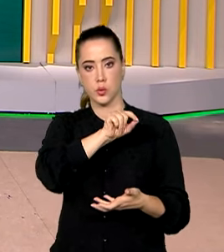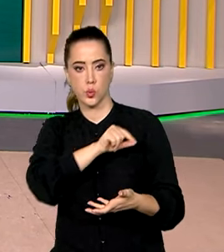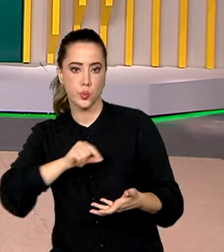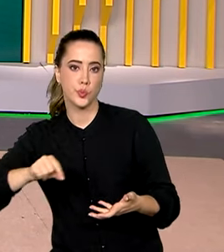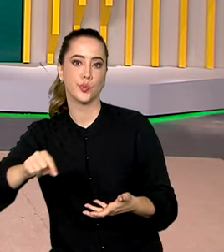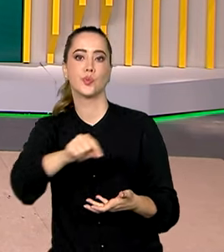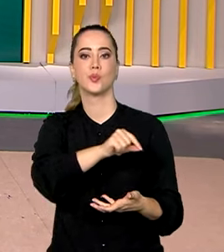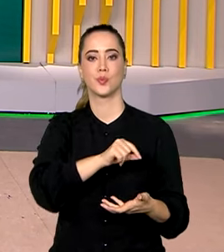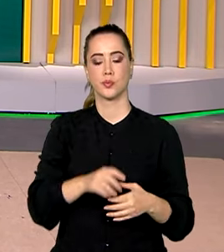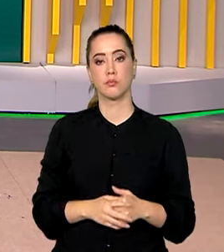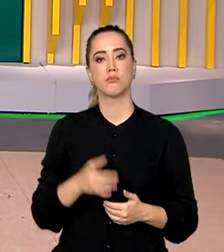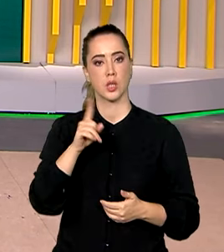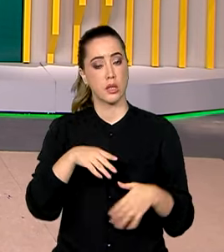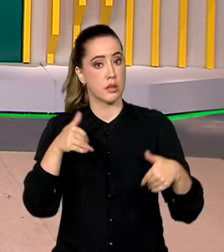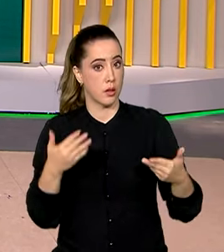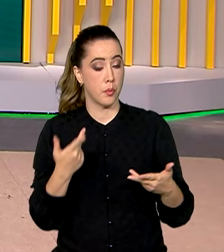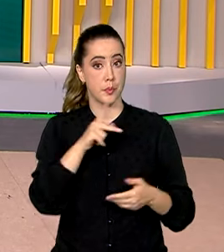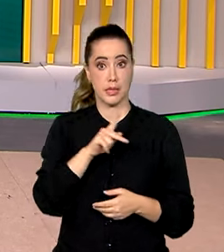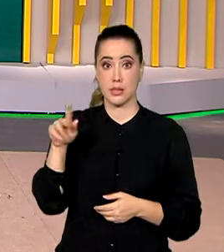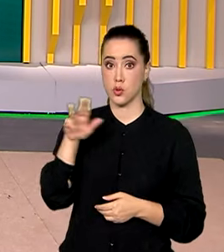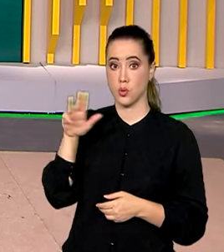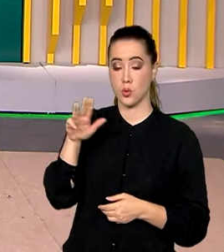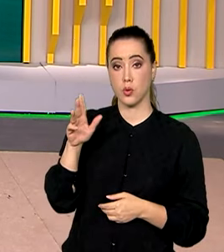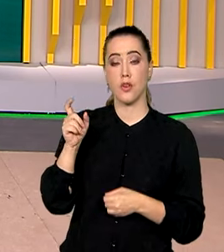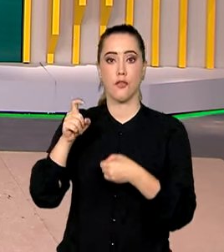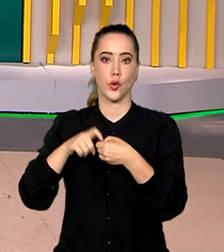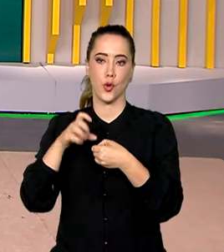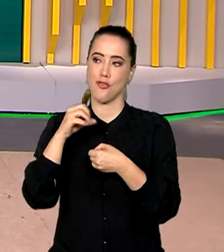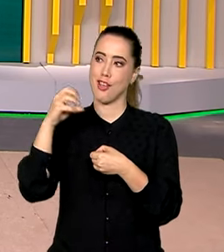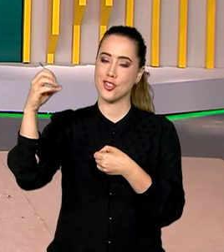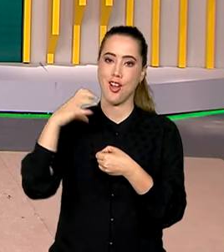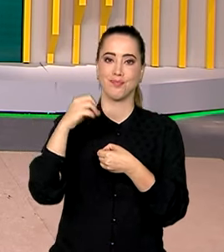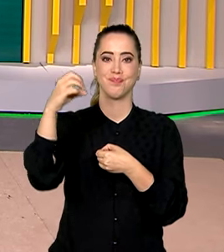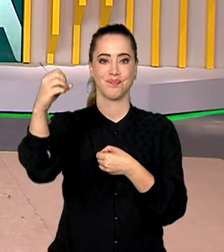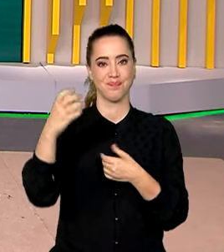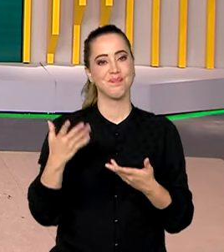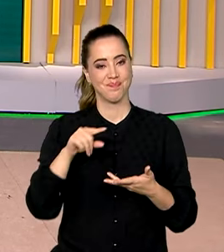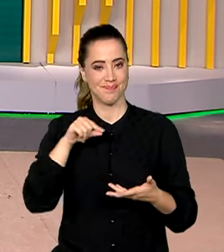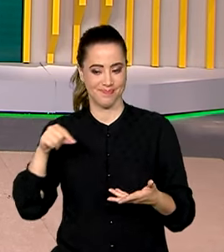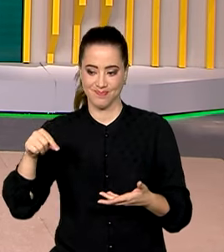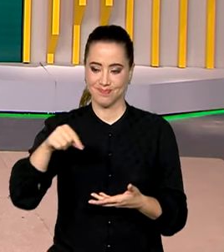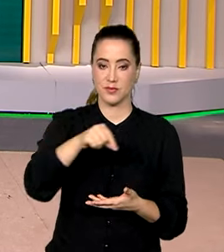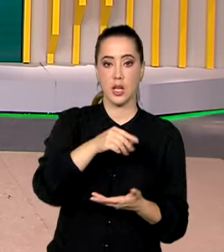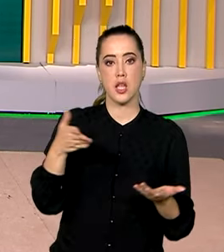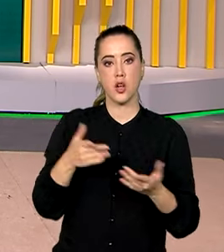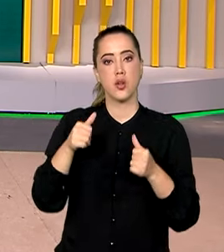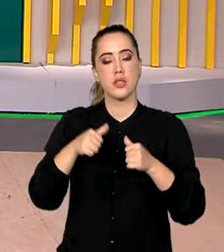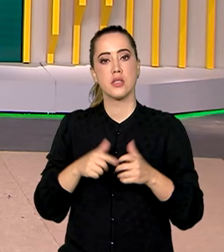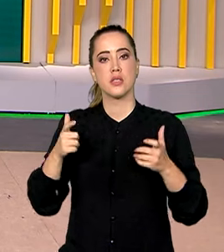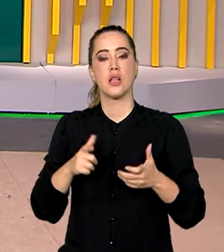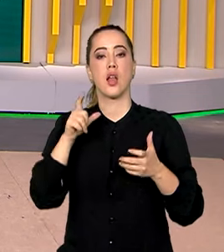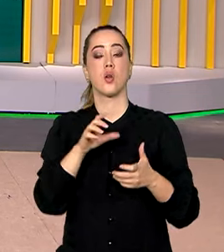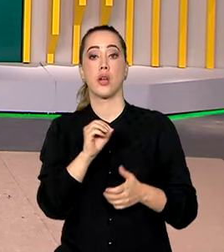países ao redor do mundo. É por isso que o presidente retomou as viagens internacionais e encontra-se agora no giro